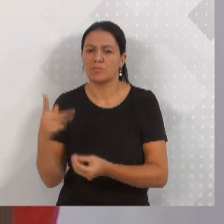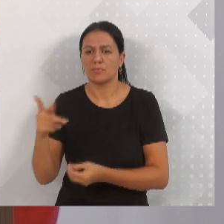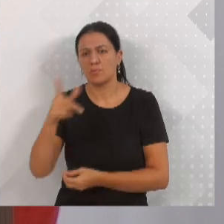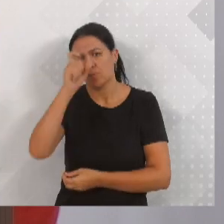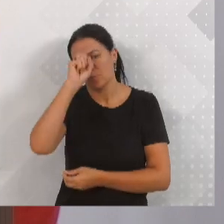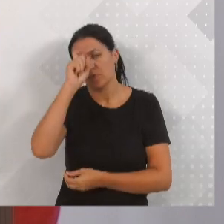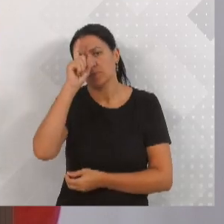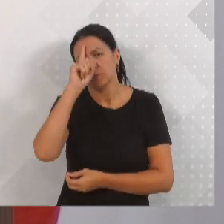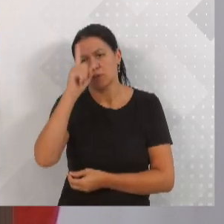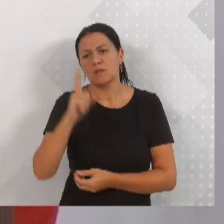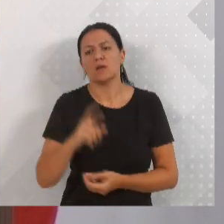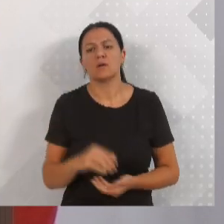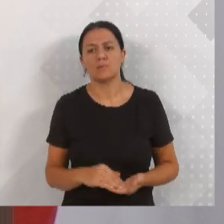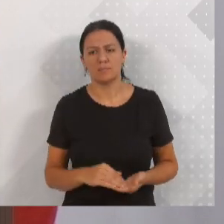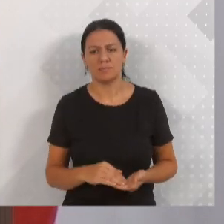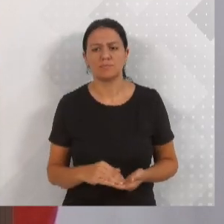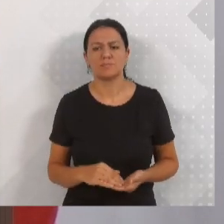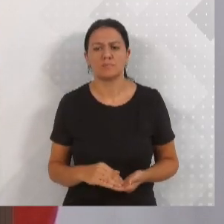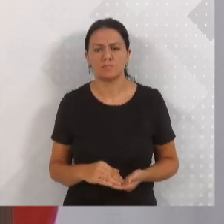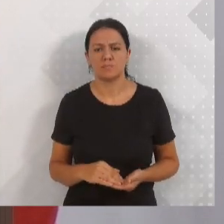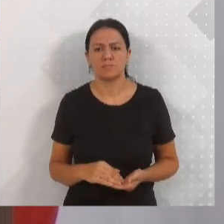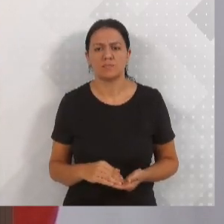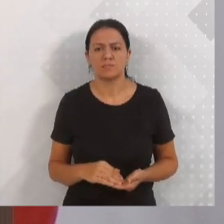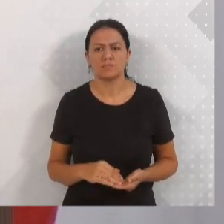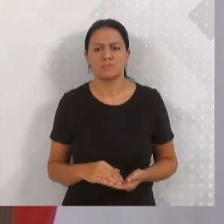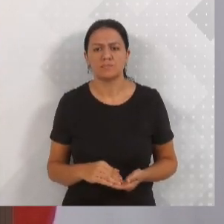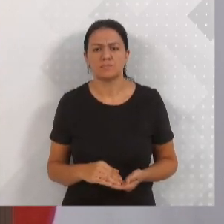valores para o Hospital.